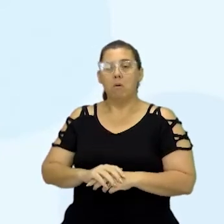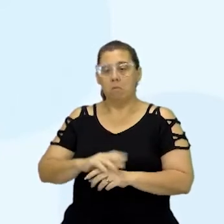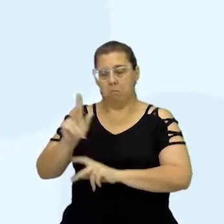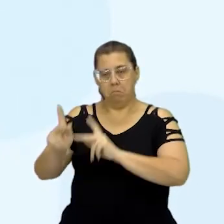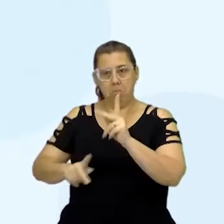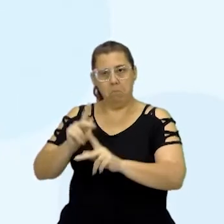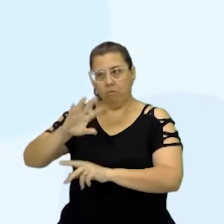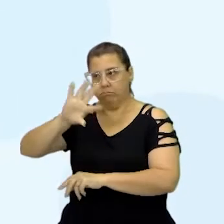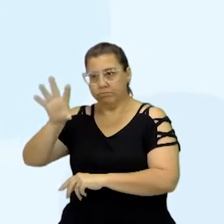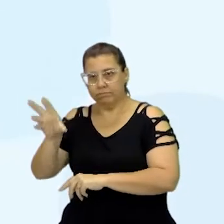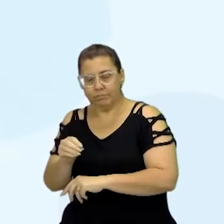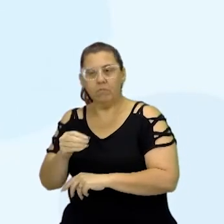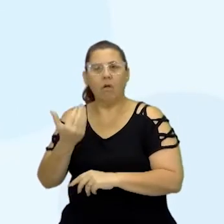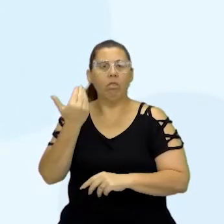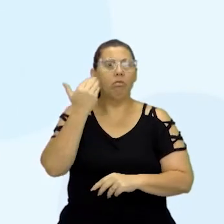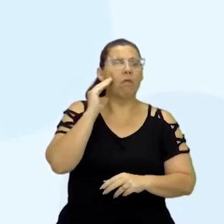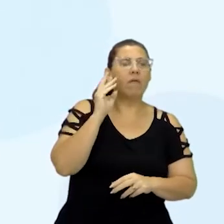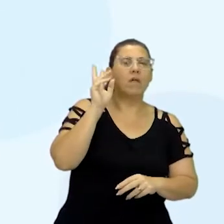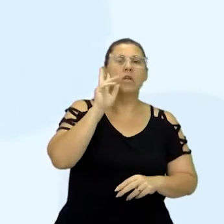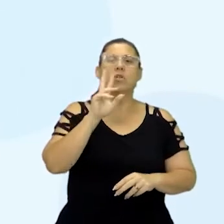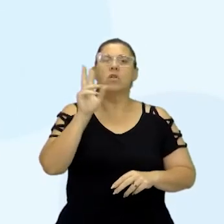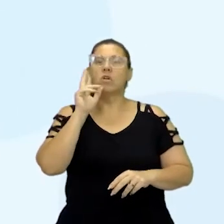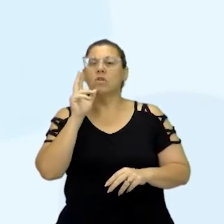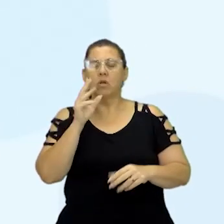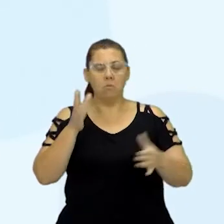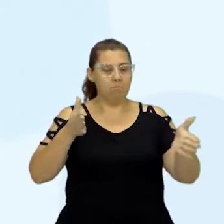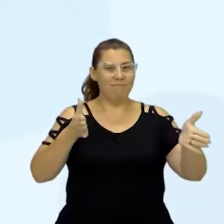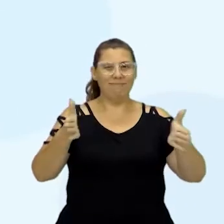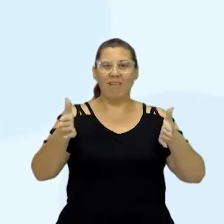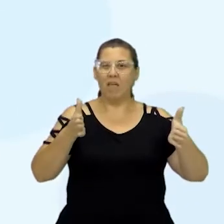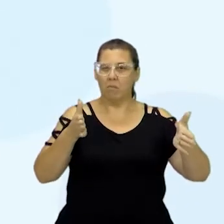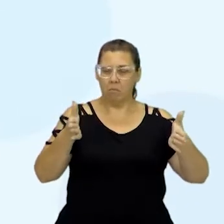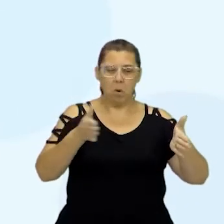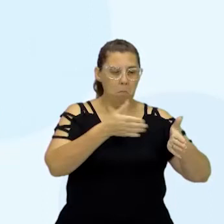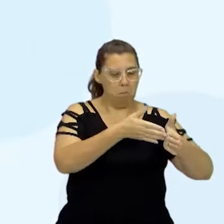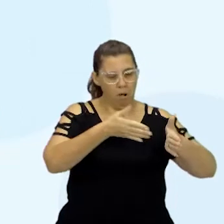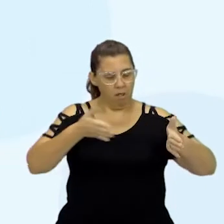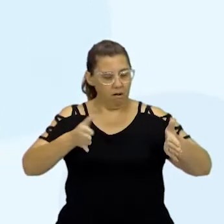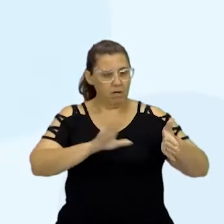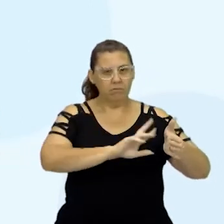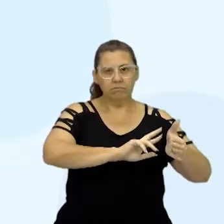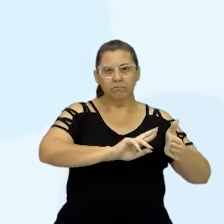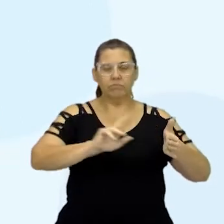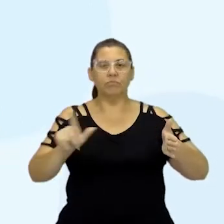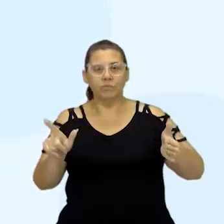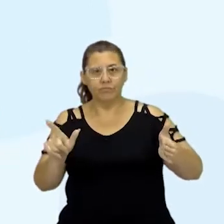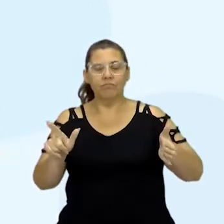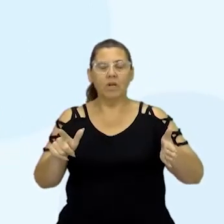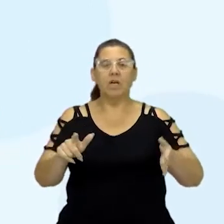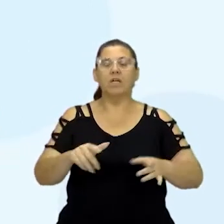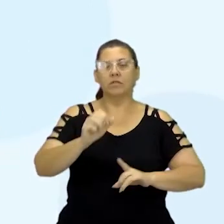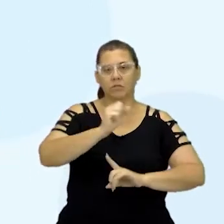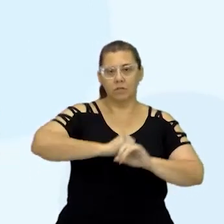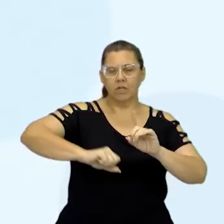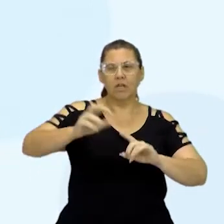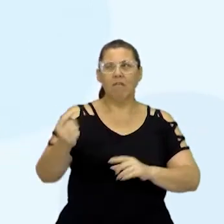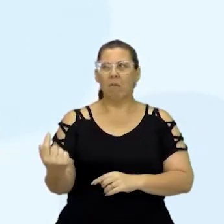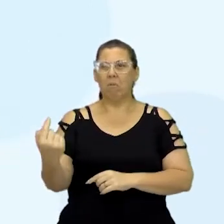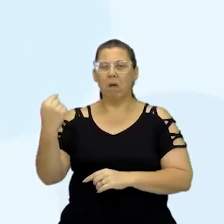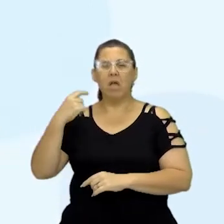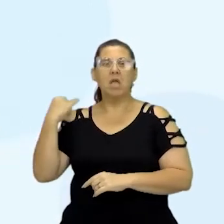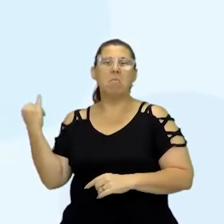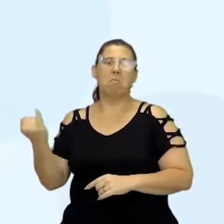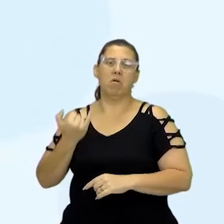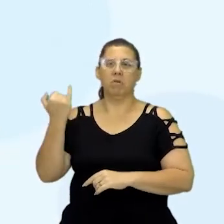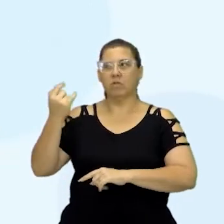refletir acerca da compreensão da história, da marcação da passagem do tempo em diferentes sociedades antigas e compreender a importância de